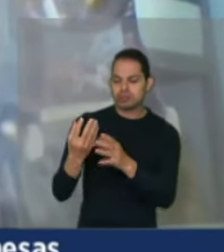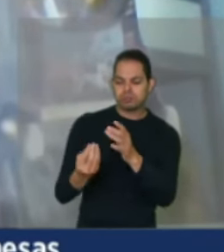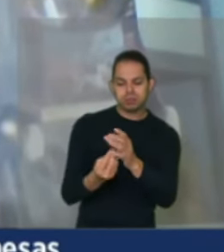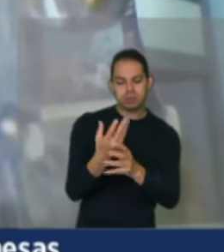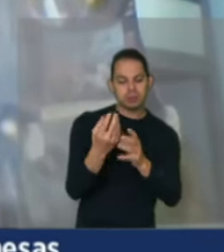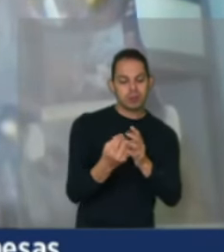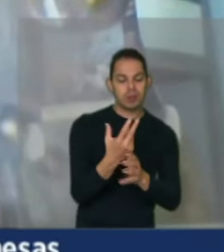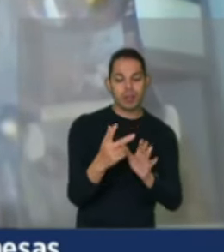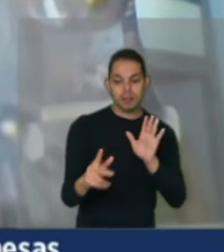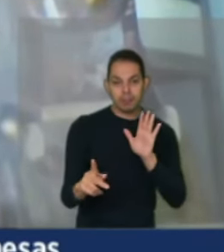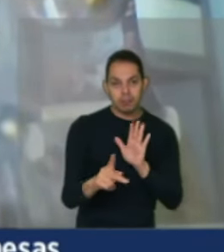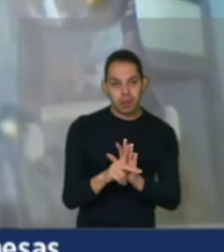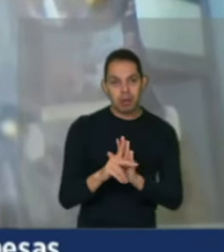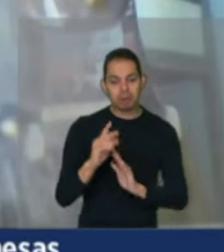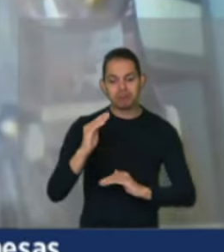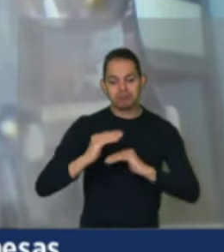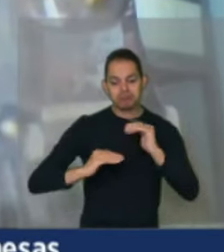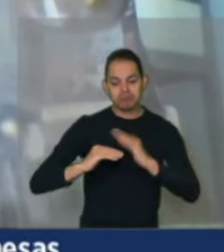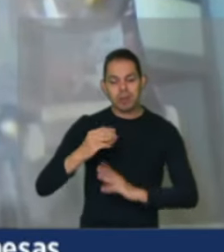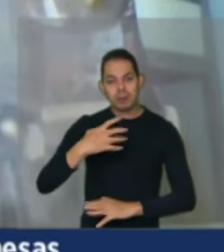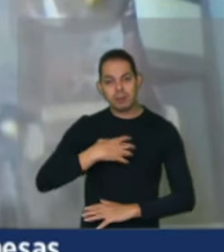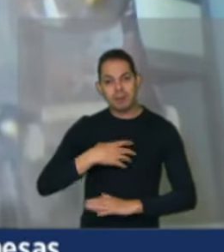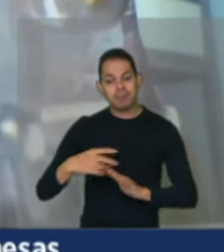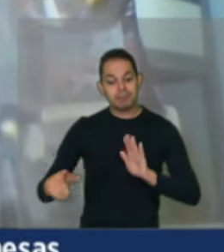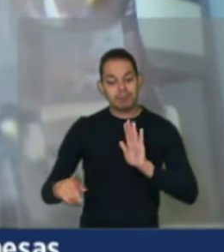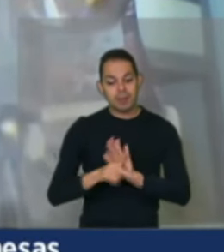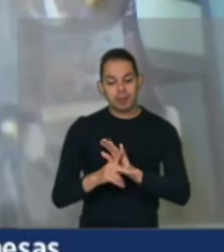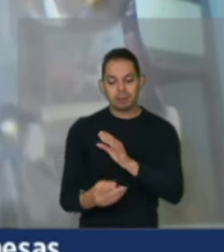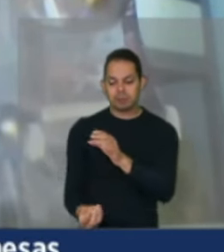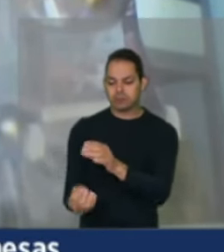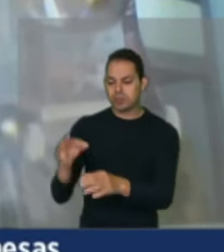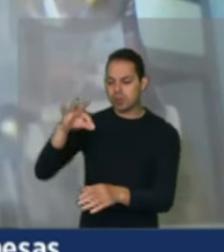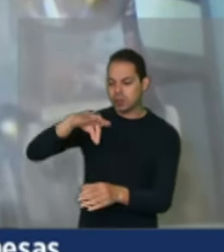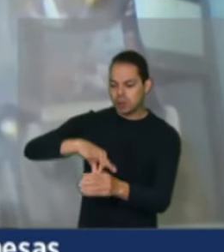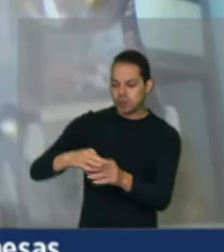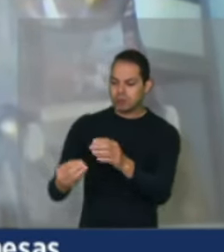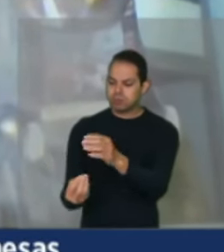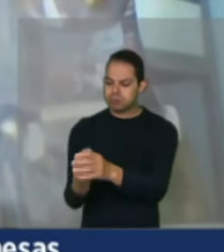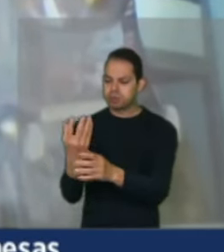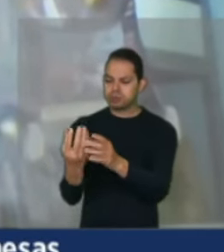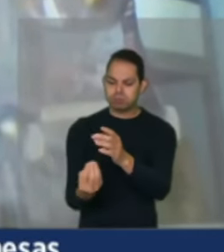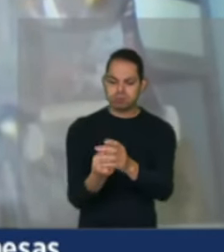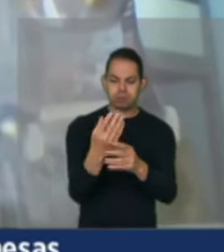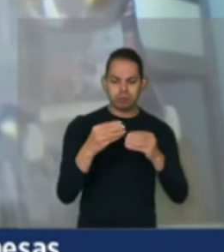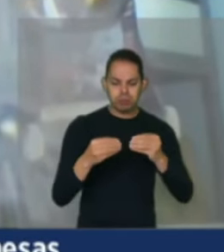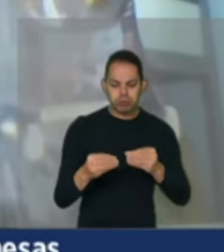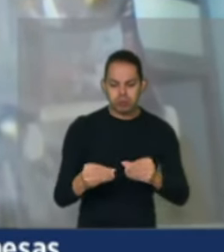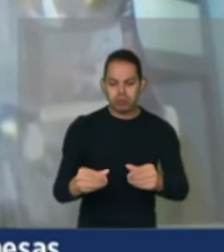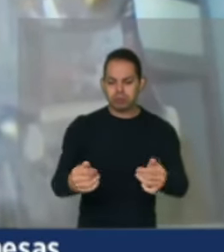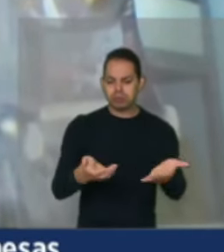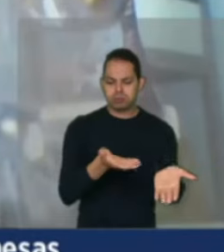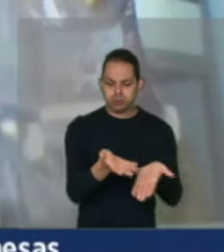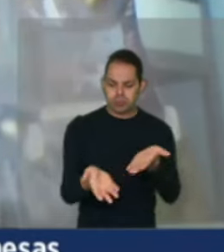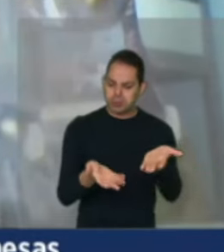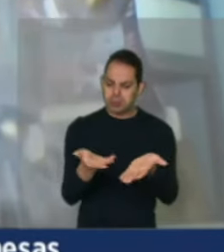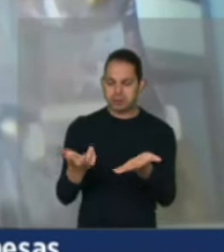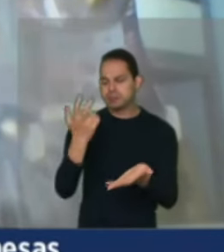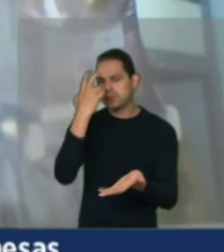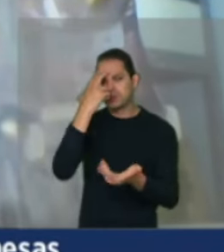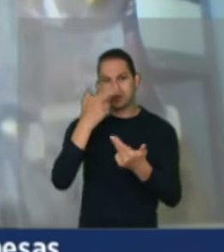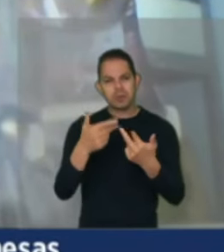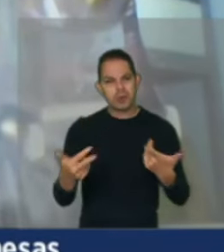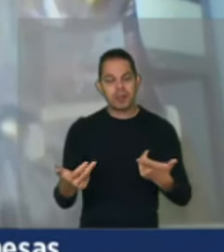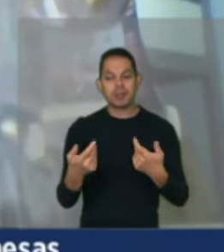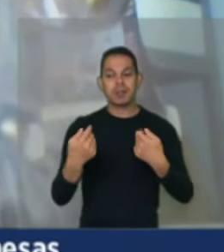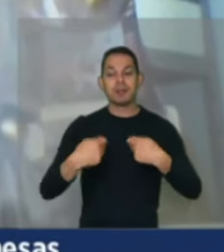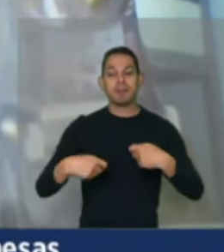com a sua forma própria de produzir, de tratar a terra com sua cultura e tudo mais. É preciso